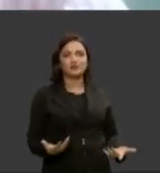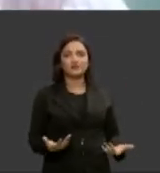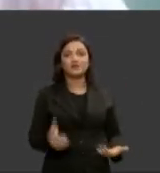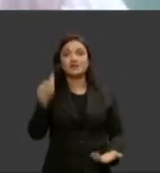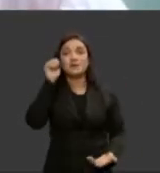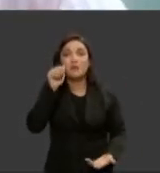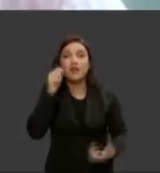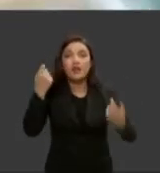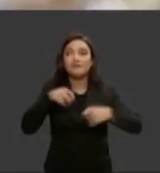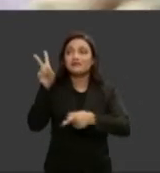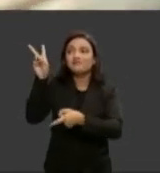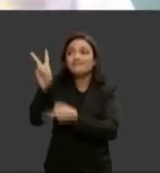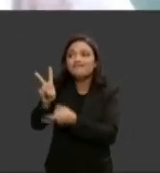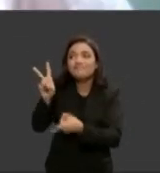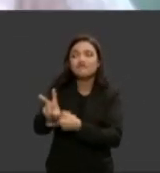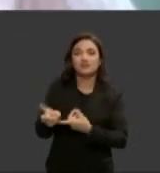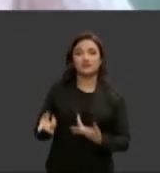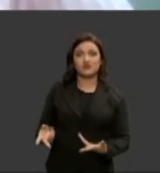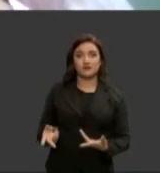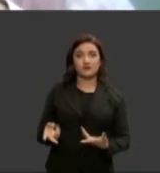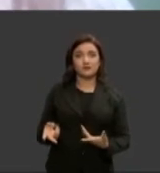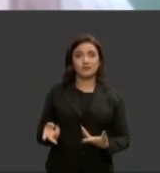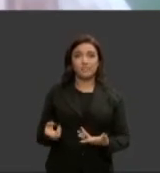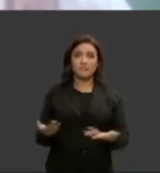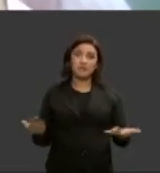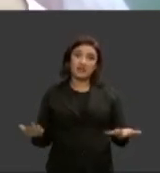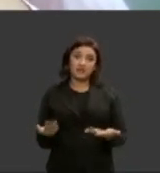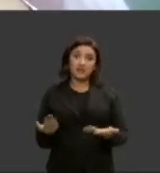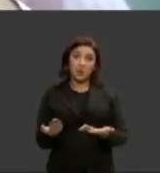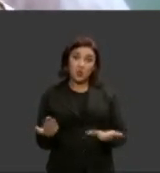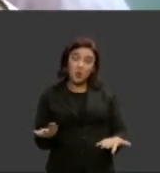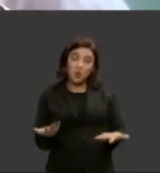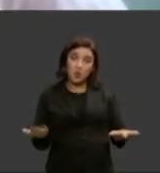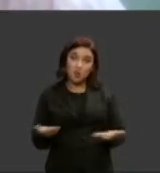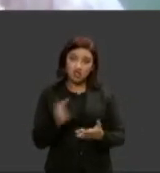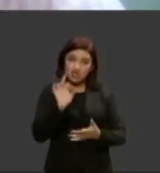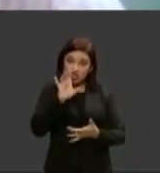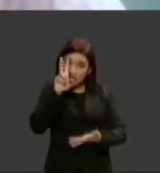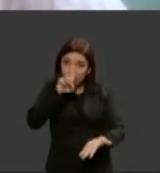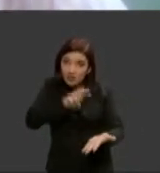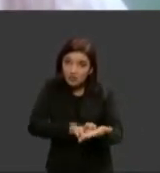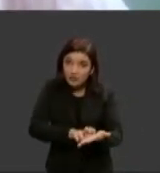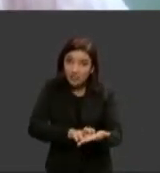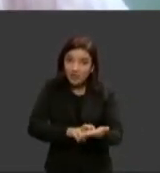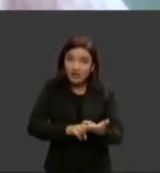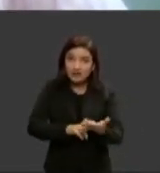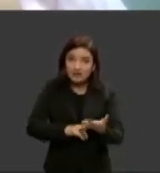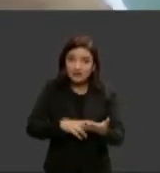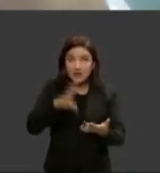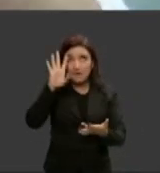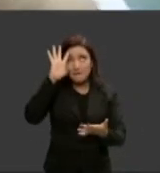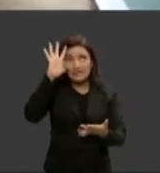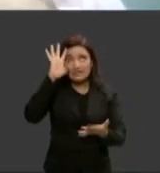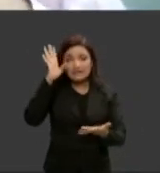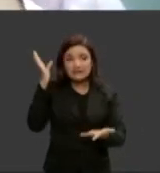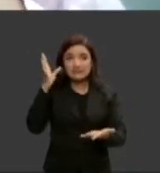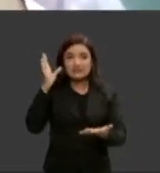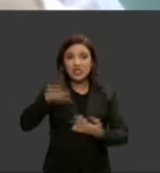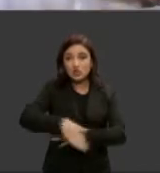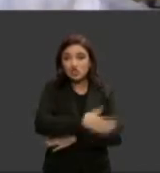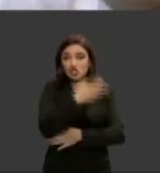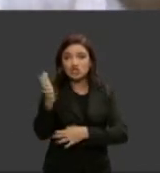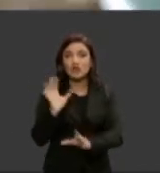precisando de proteção até o final do dia com certeza esses números vão subir muito muito mas isso me